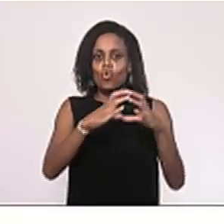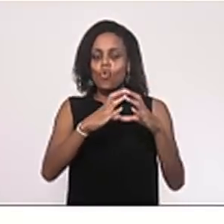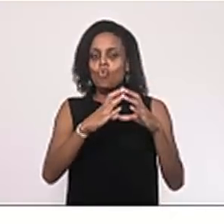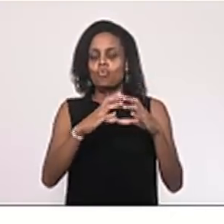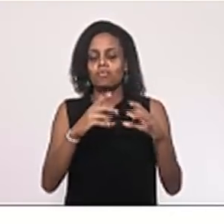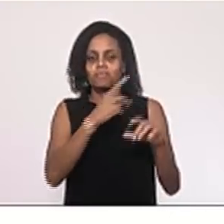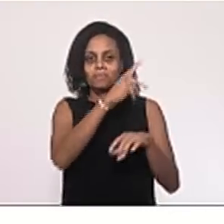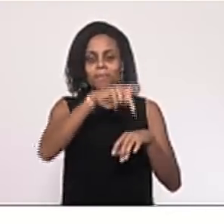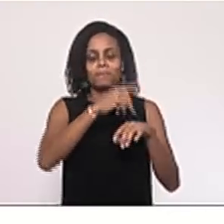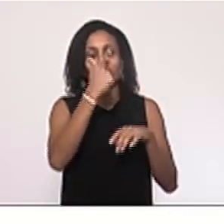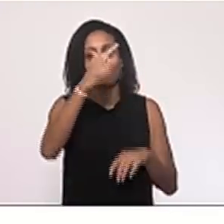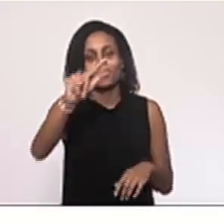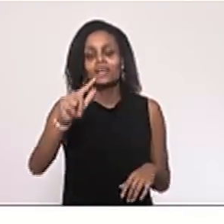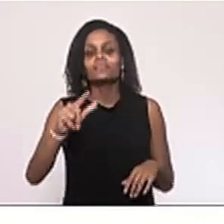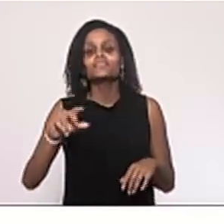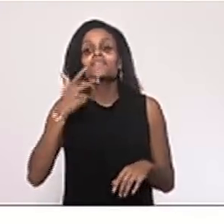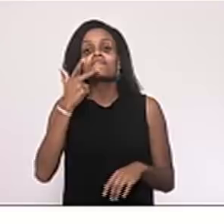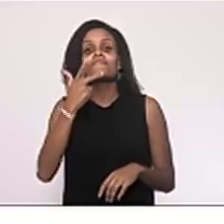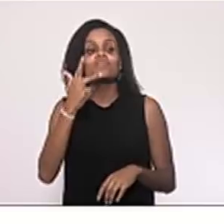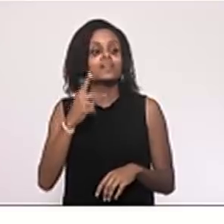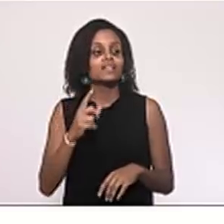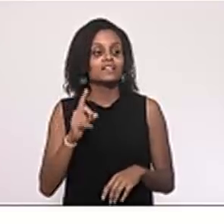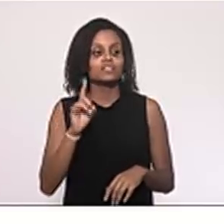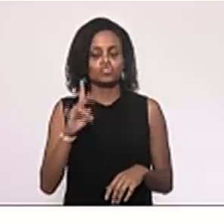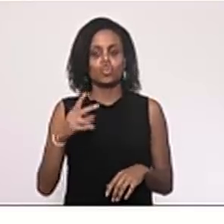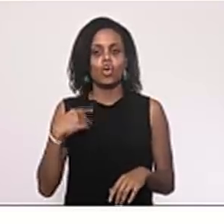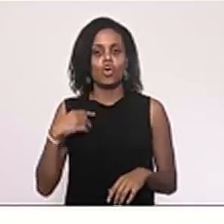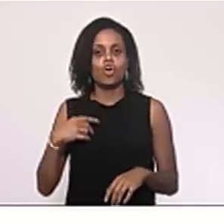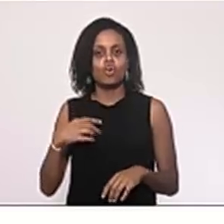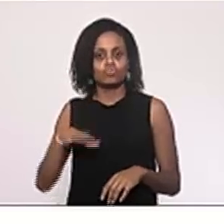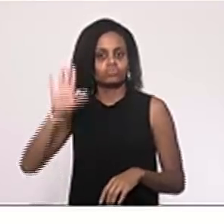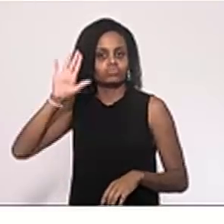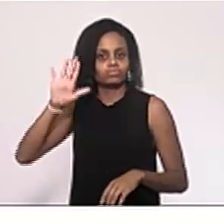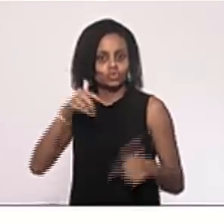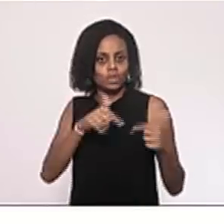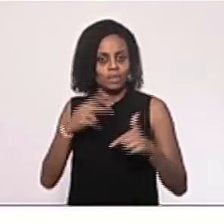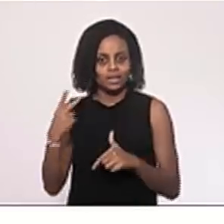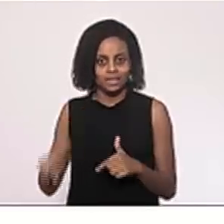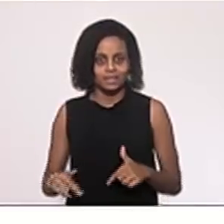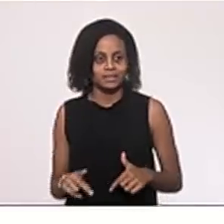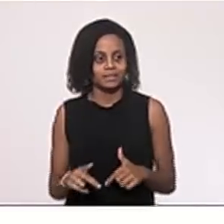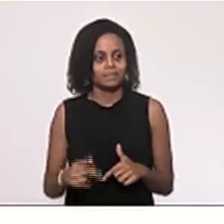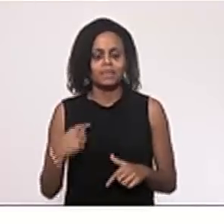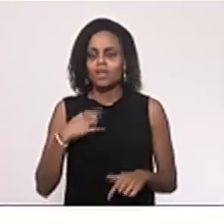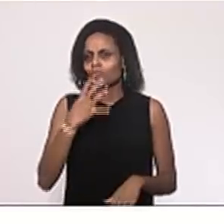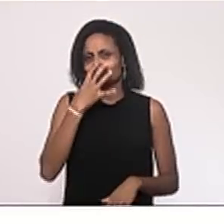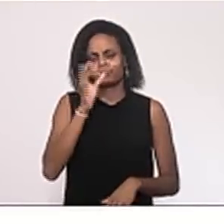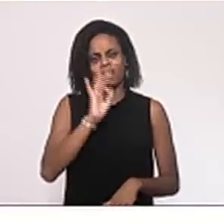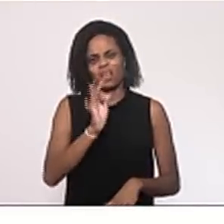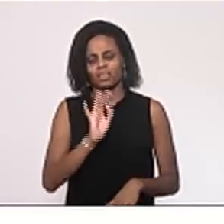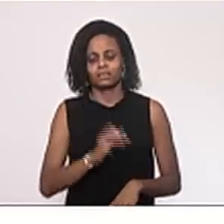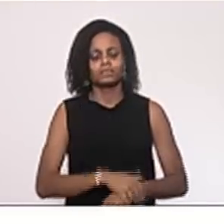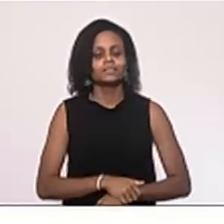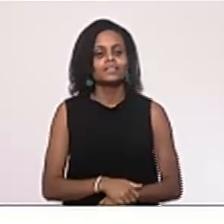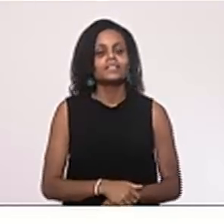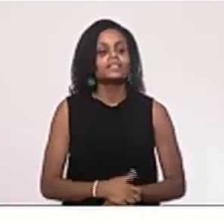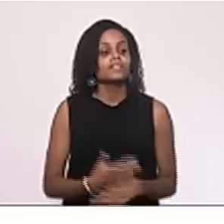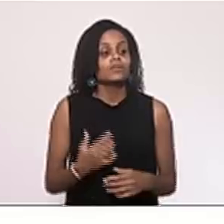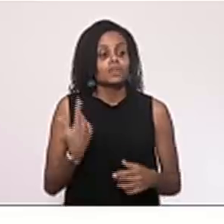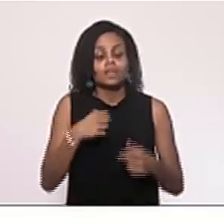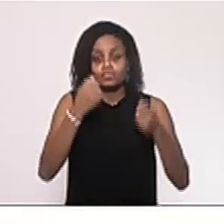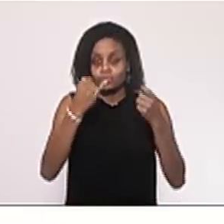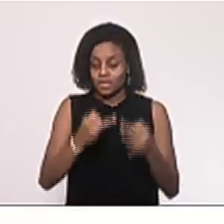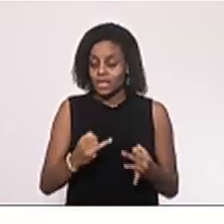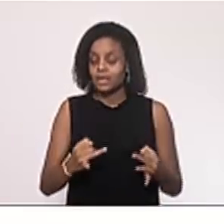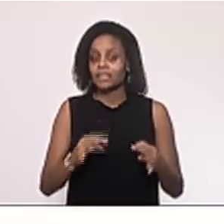quando falava simplesmente no mero mandato dela, mas não me admira. Quero deixar bem claro, senhor presidente, que